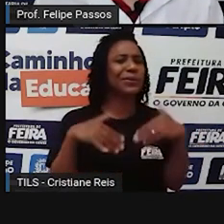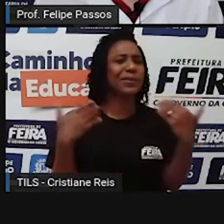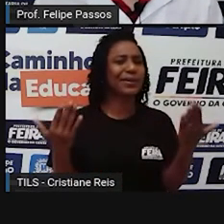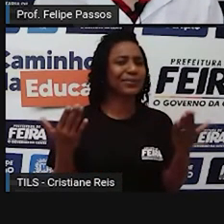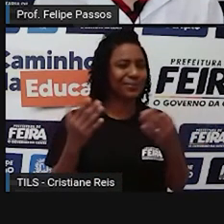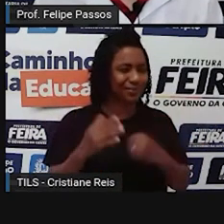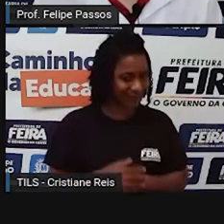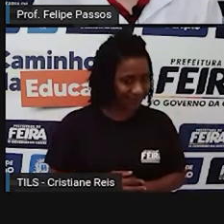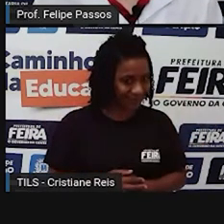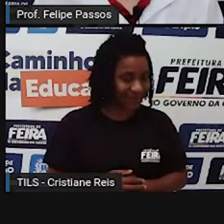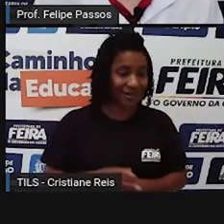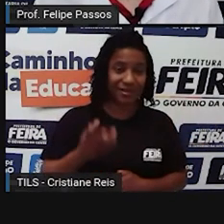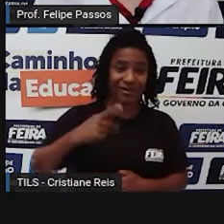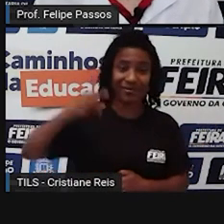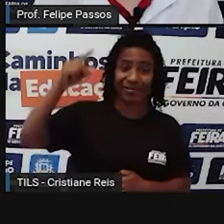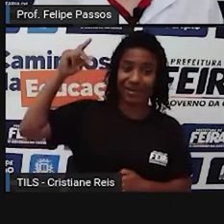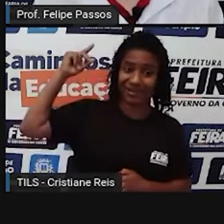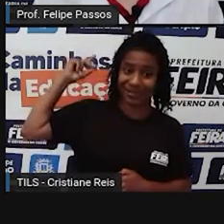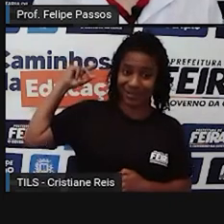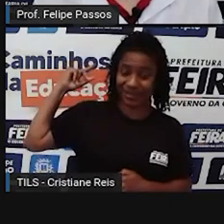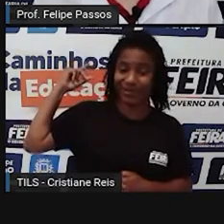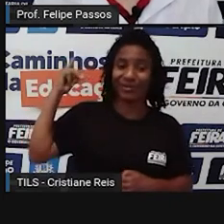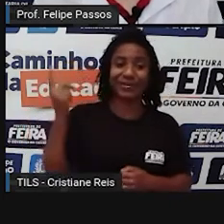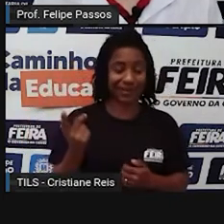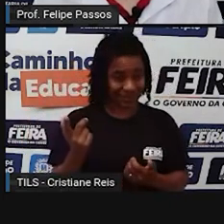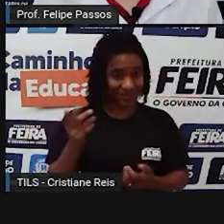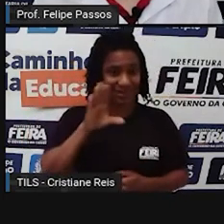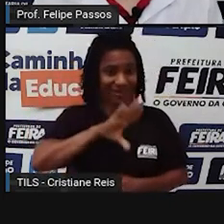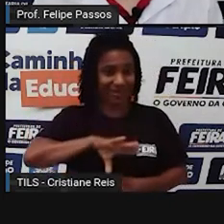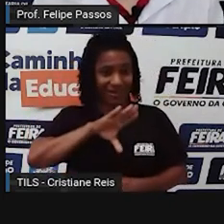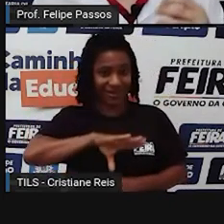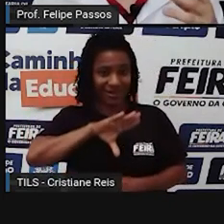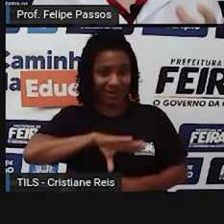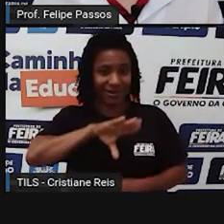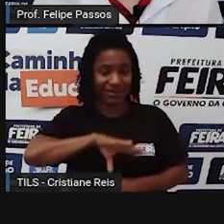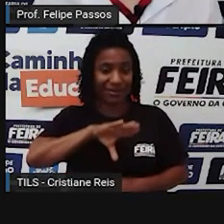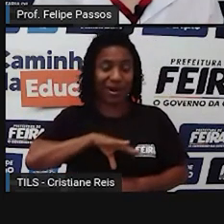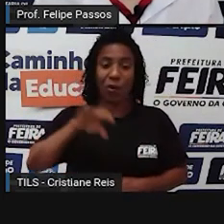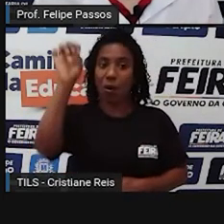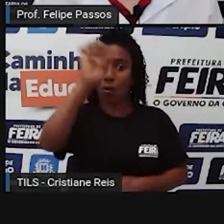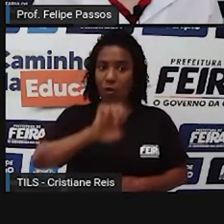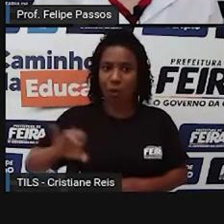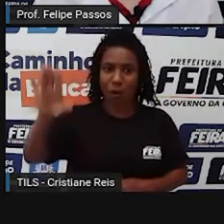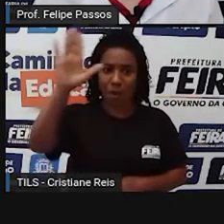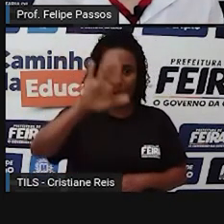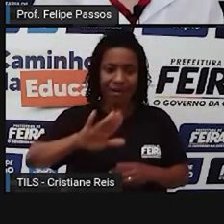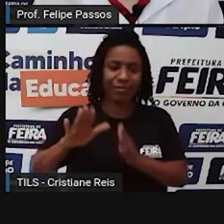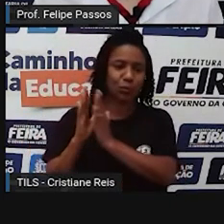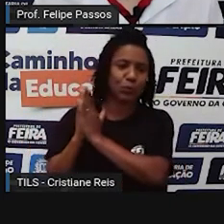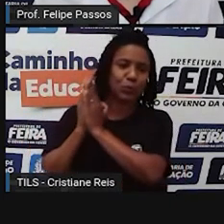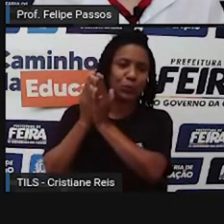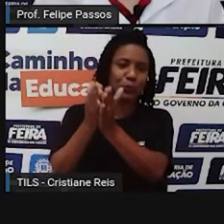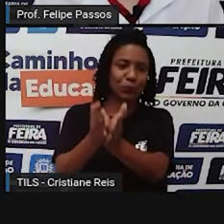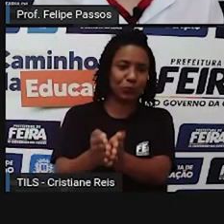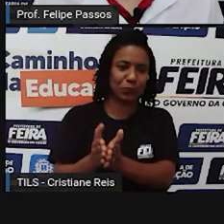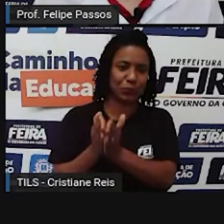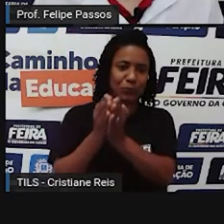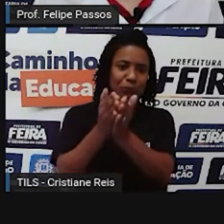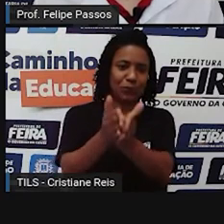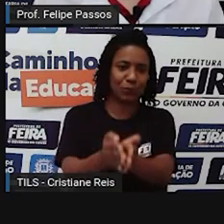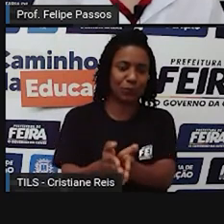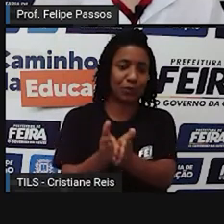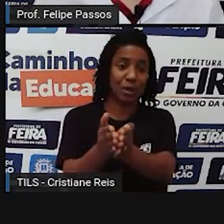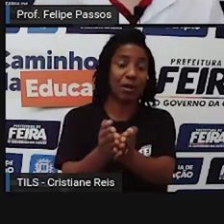os europeus, eles chegaram aqui dominando o nosso território. Então, gente já tinha populações aqui no Brasil, populações